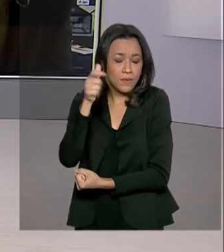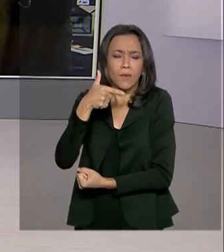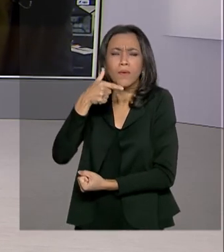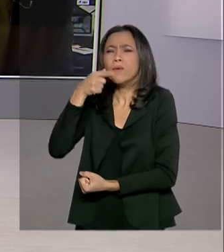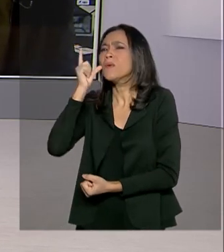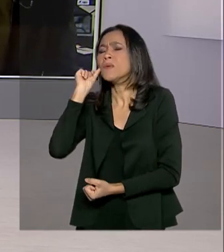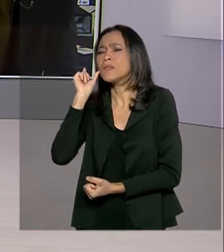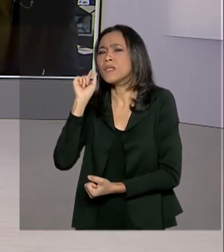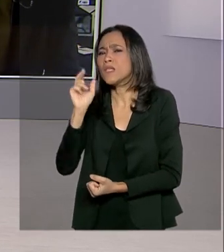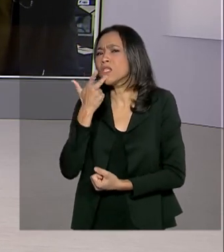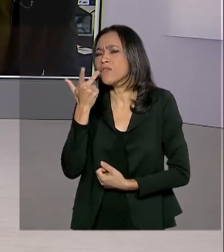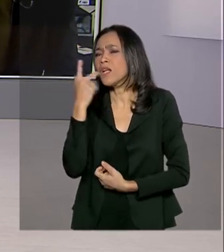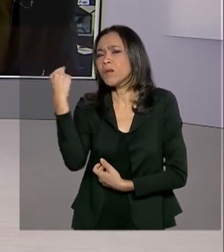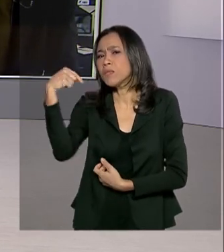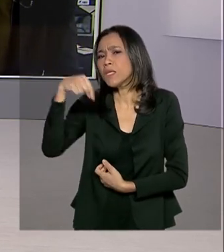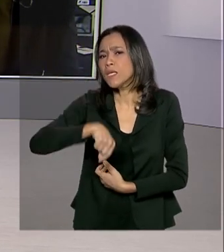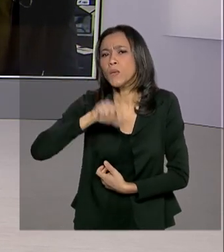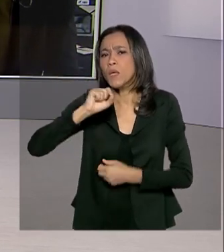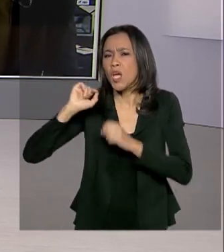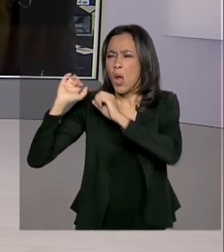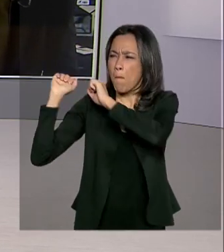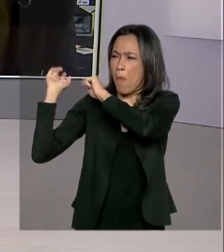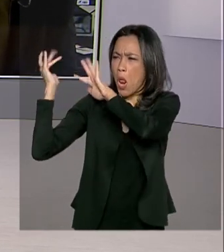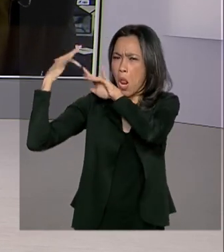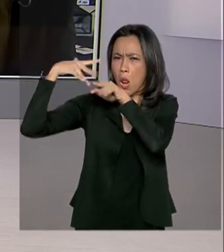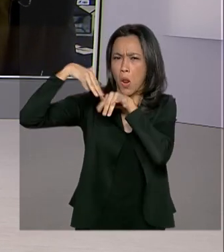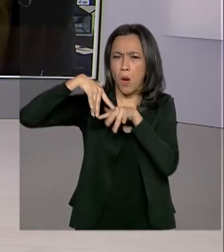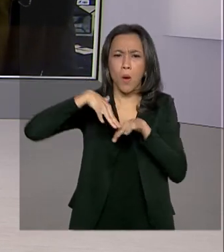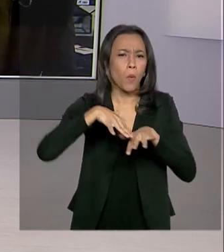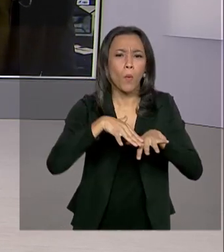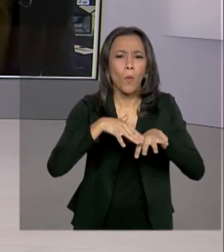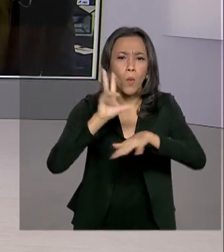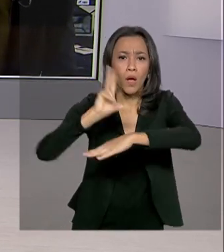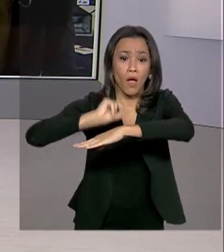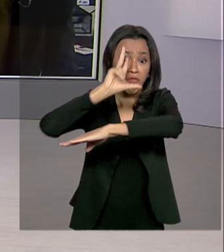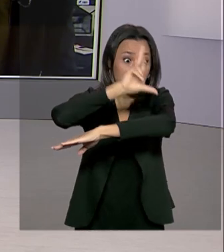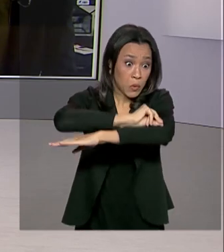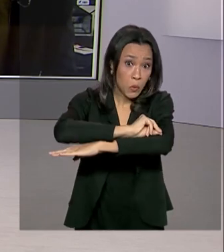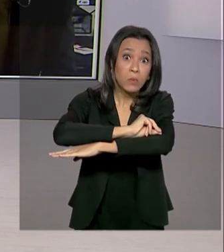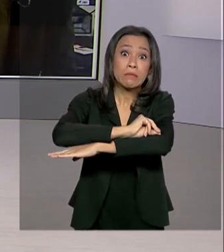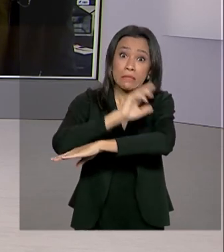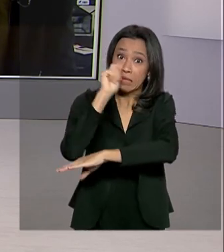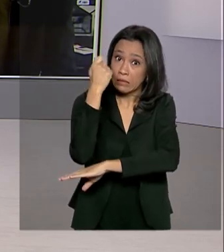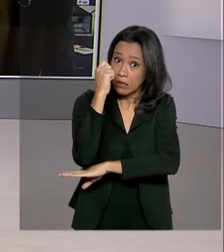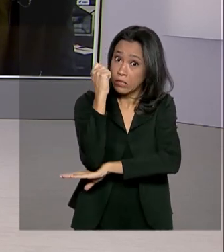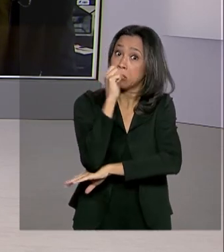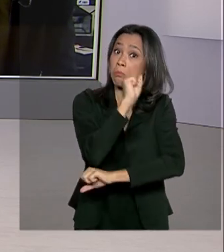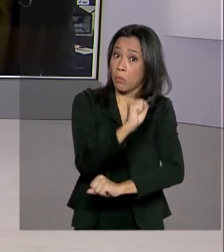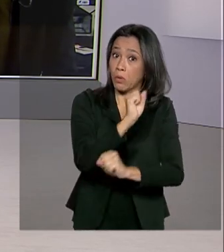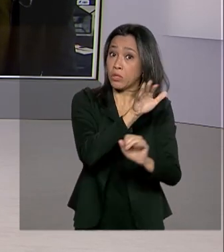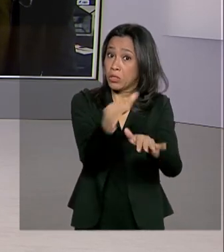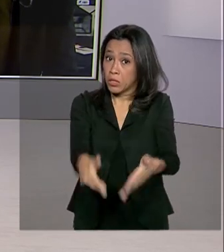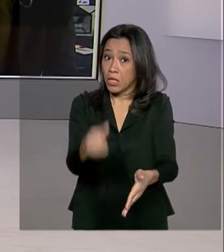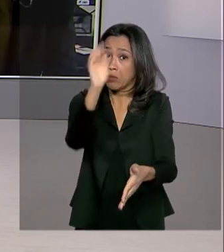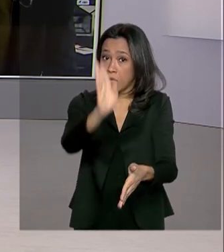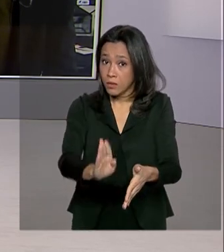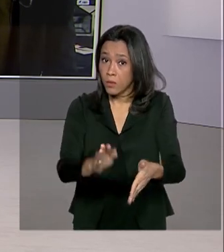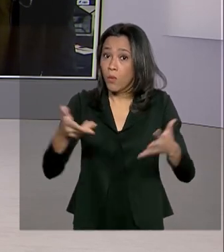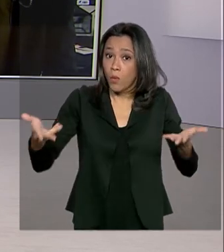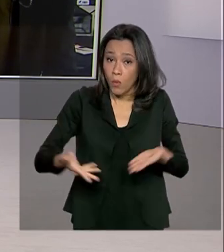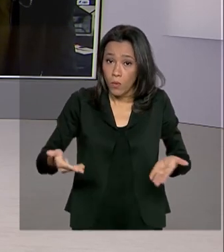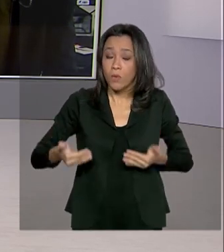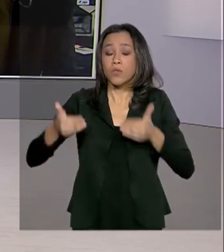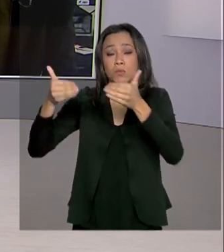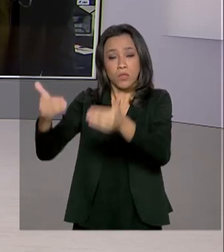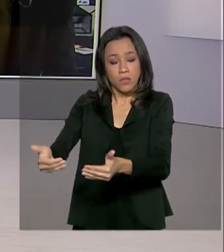ontem nós falamos aqui de uma nuvem de gafanhotos que está na Argentina e pode chegar ao Brasil. O Ministério da Agricultura declarou hoje